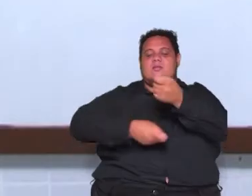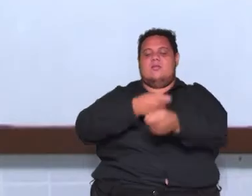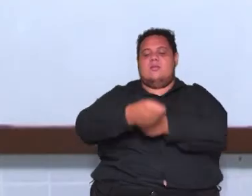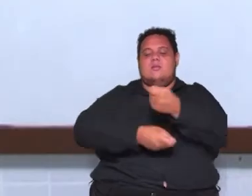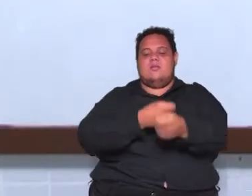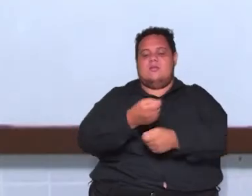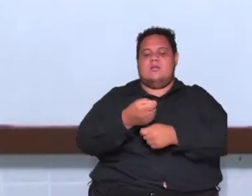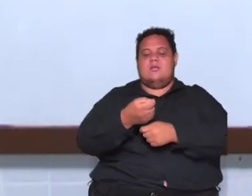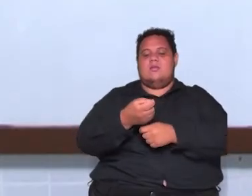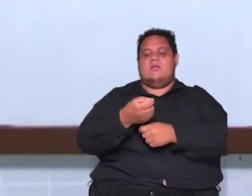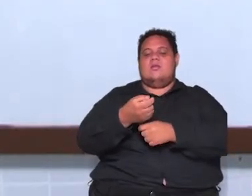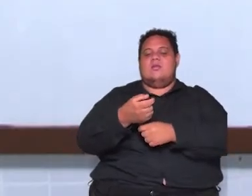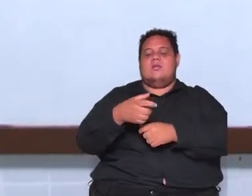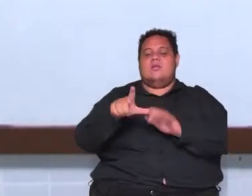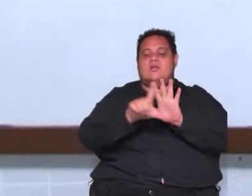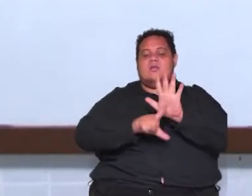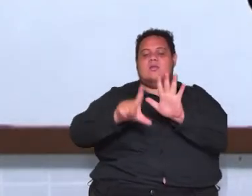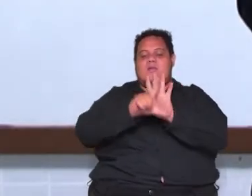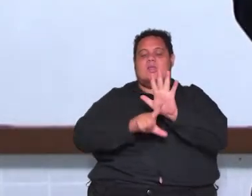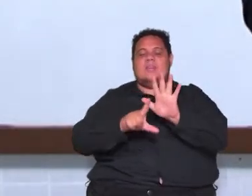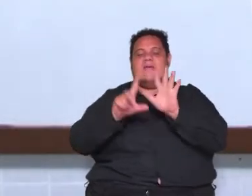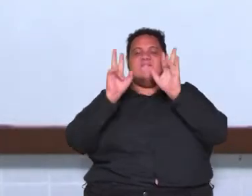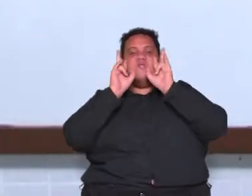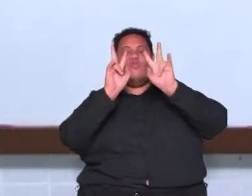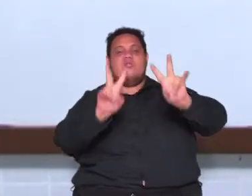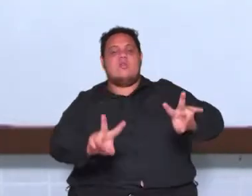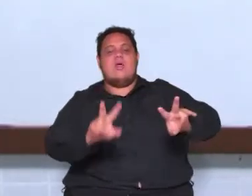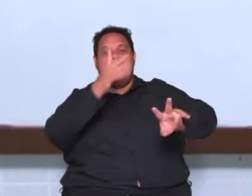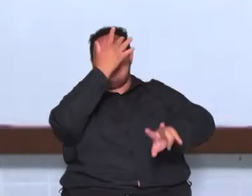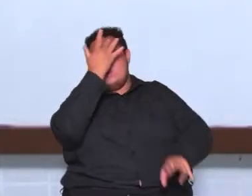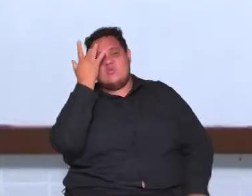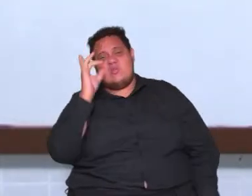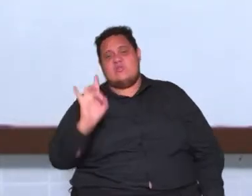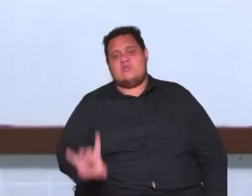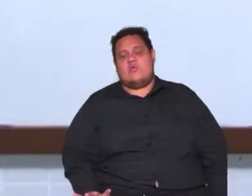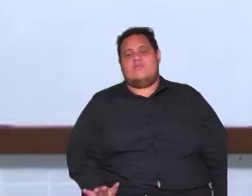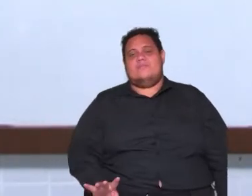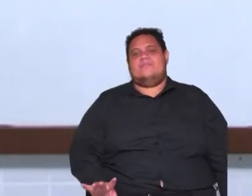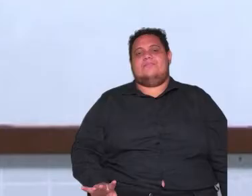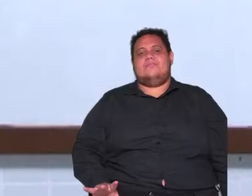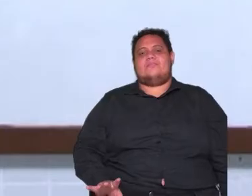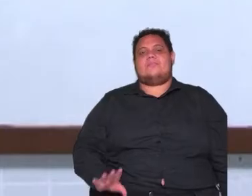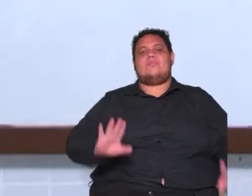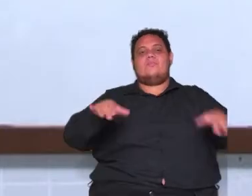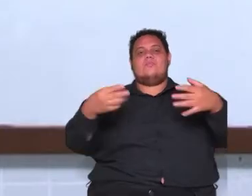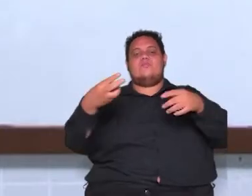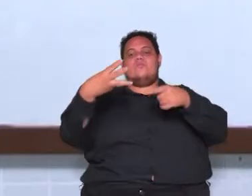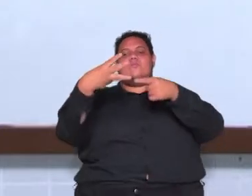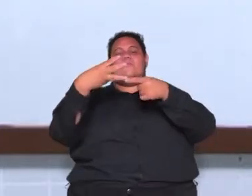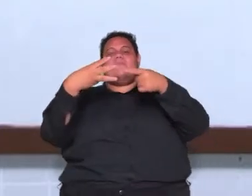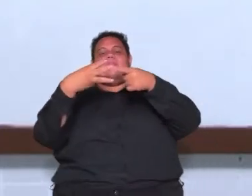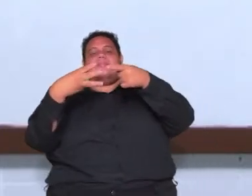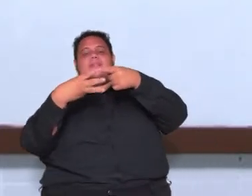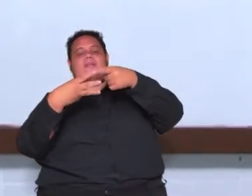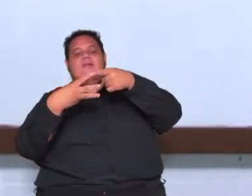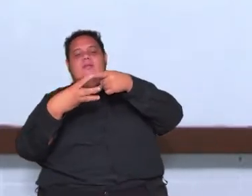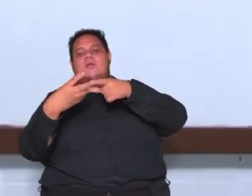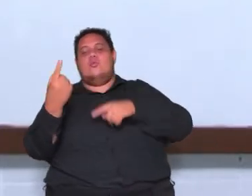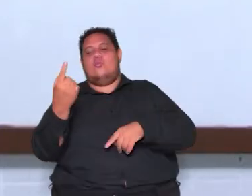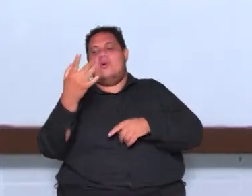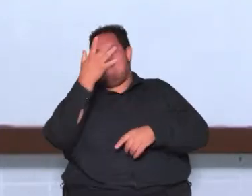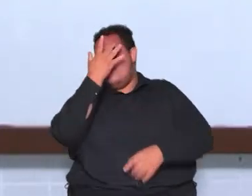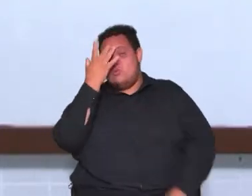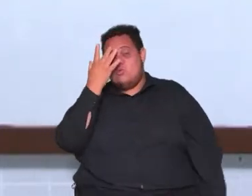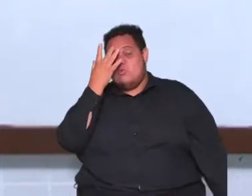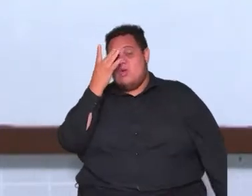única pessoa na visão de Montesquieu esses três poderes das mãos de uma única pessoa